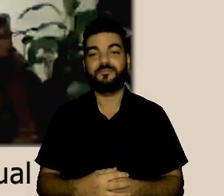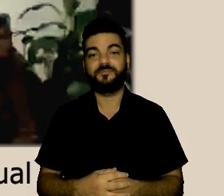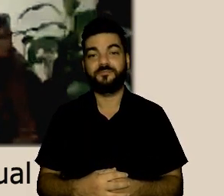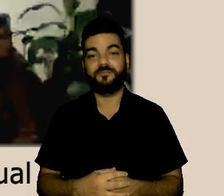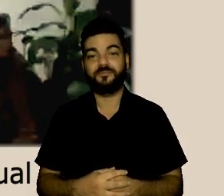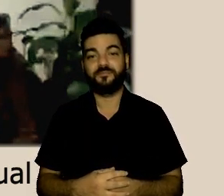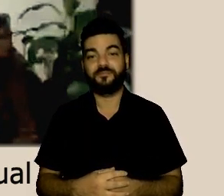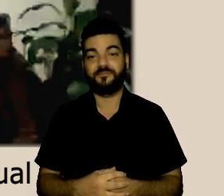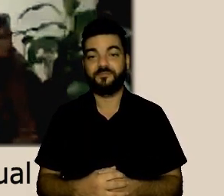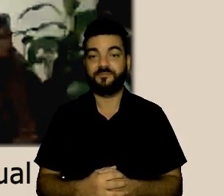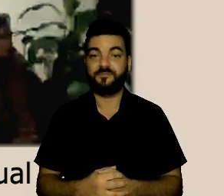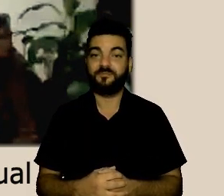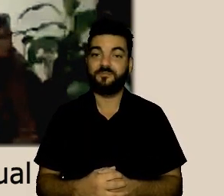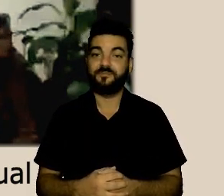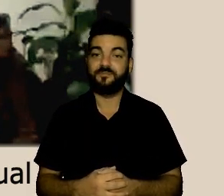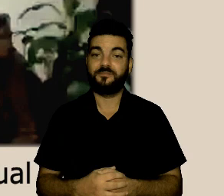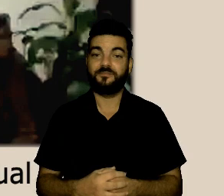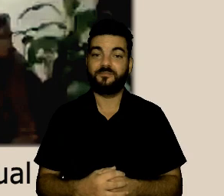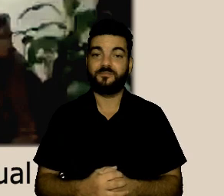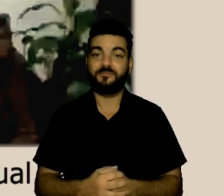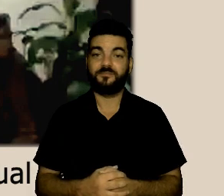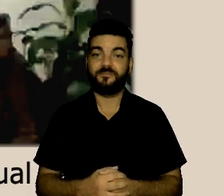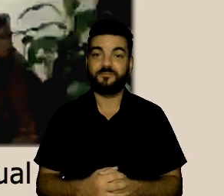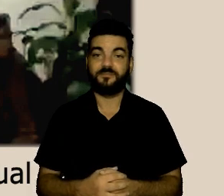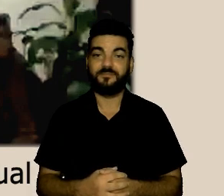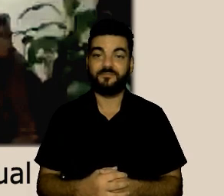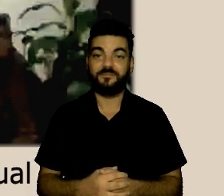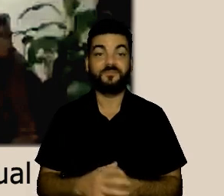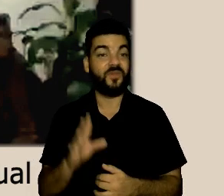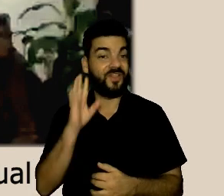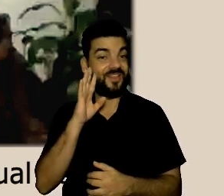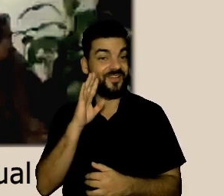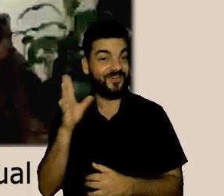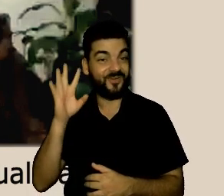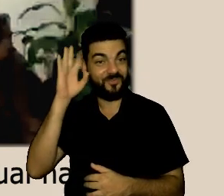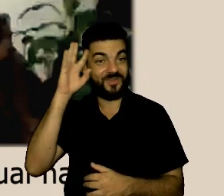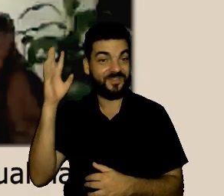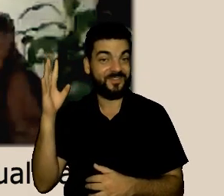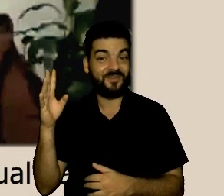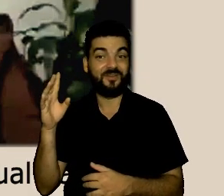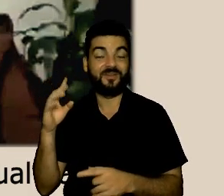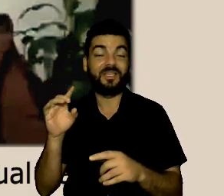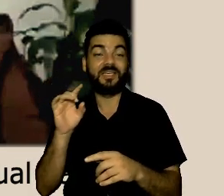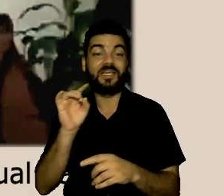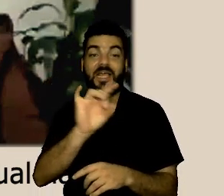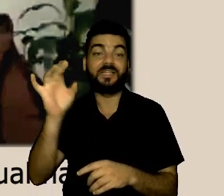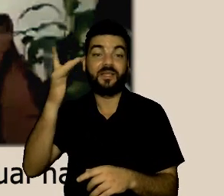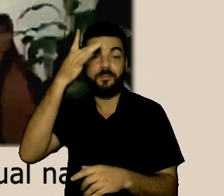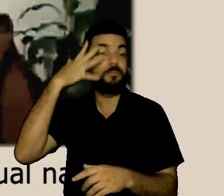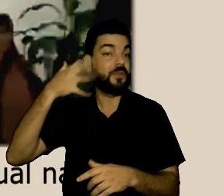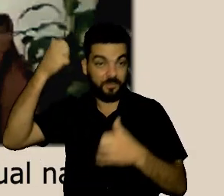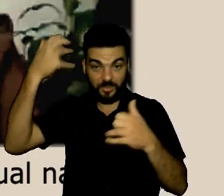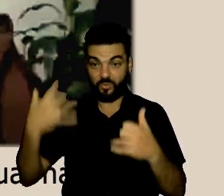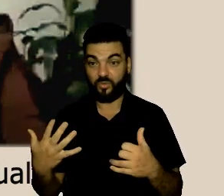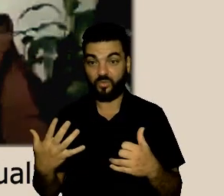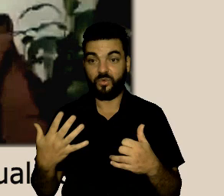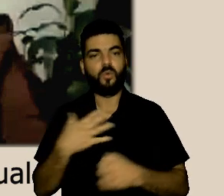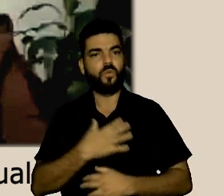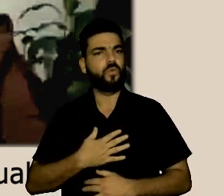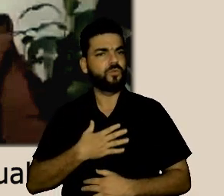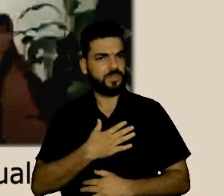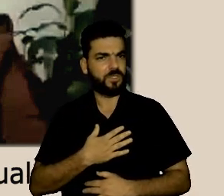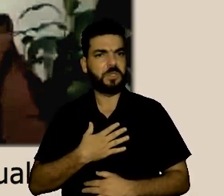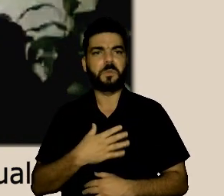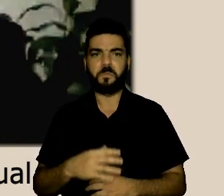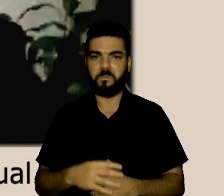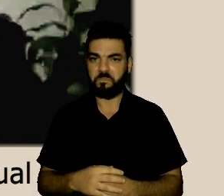comportar então Mel com licença que agora é hora de eu conversar então é muito interessante é muito